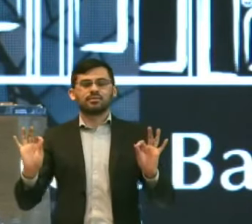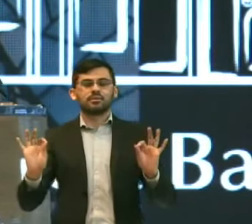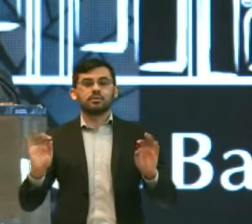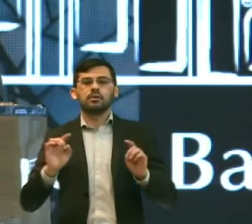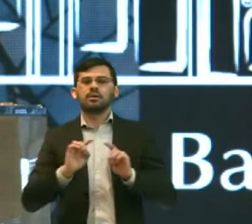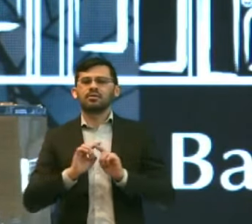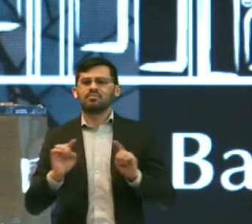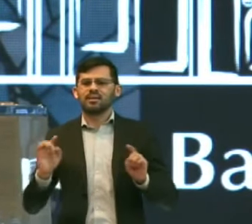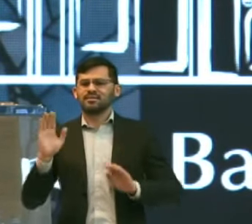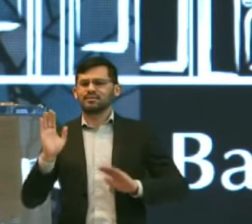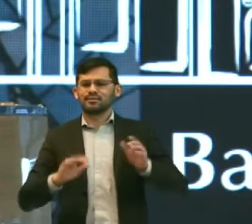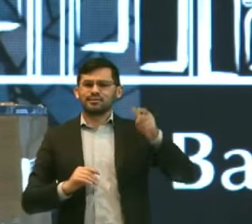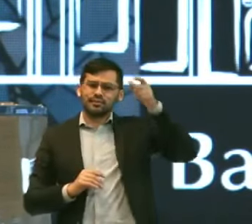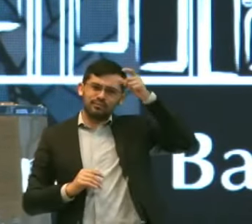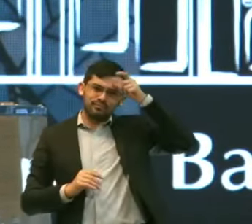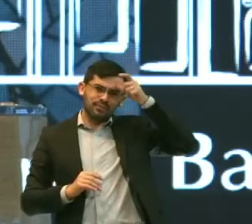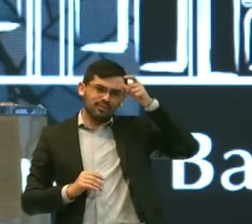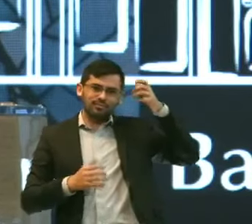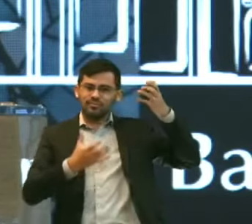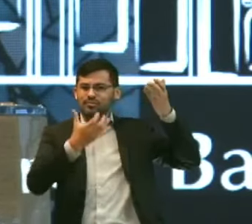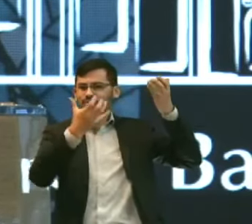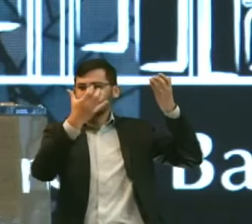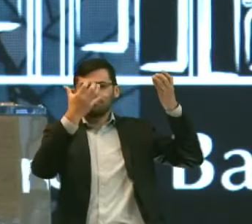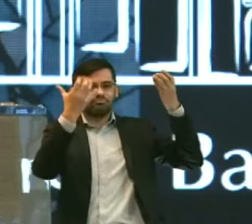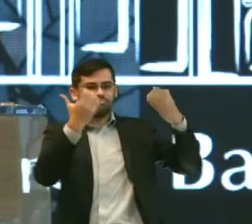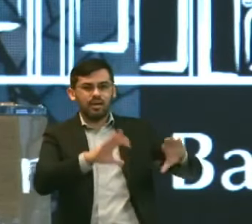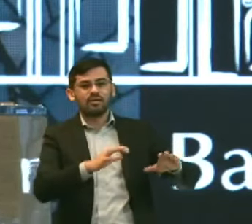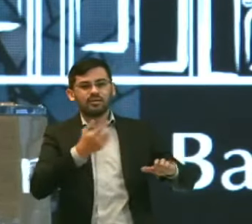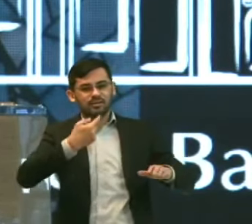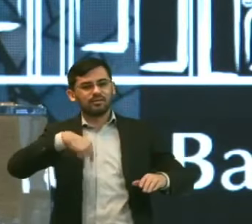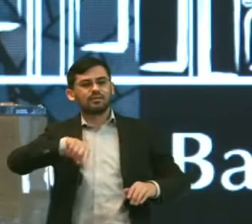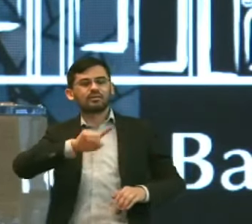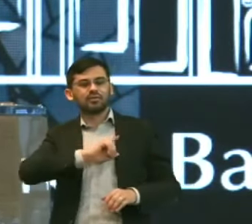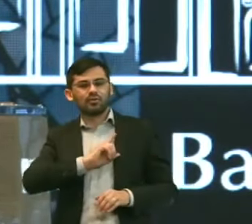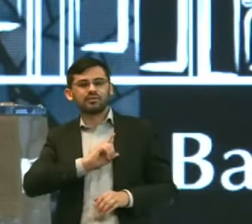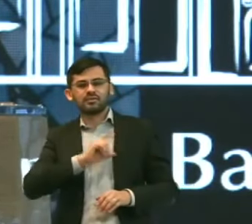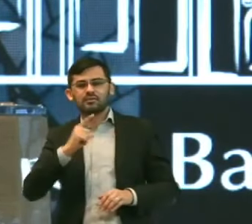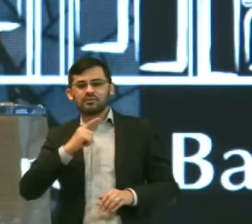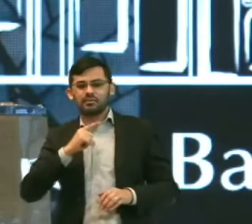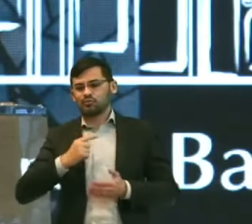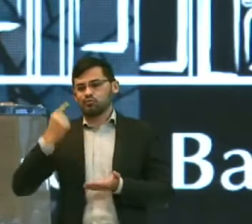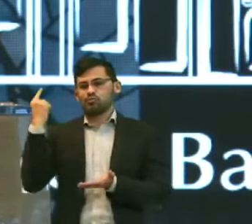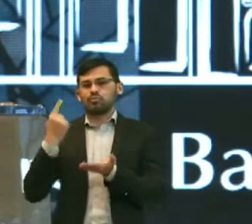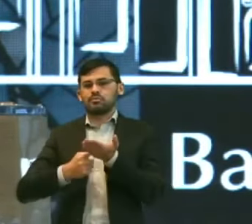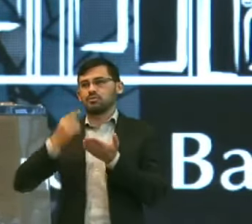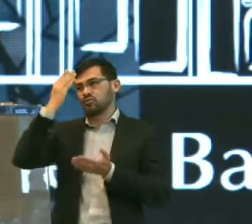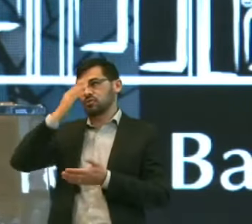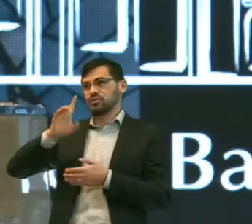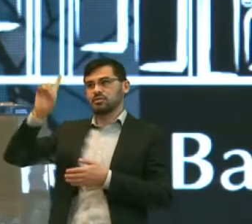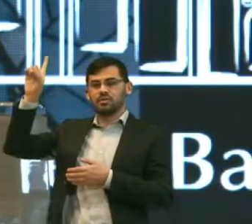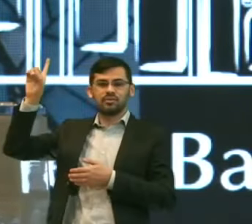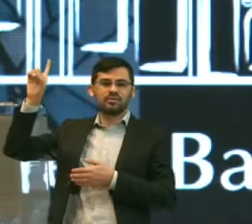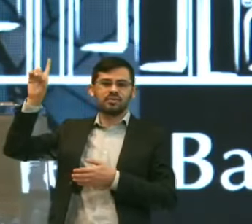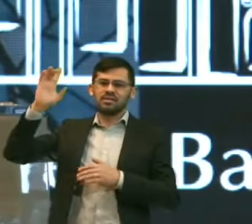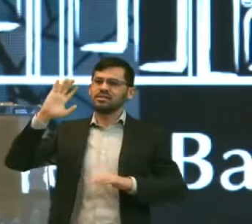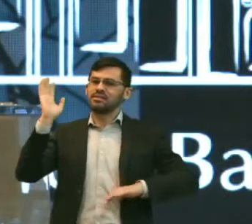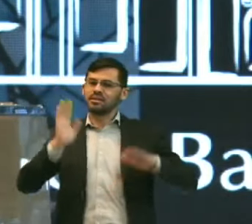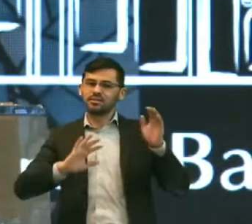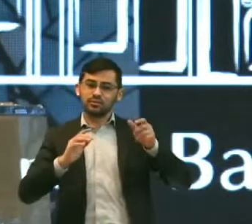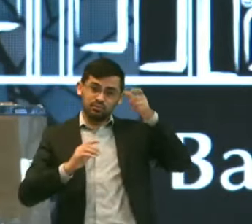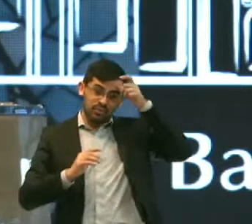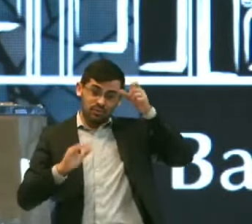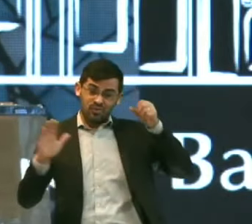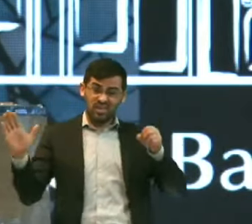Mas o inimigo Não quer que a gente Tenha facilitadores Para o crescimento De outras pessoas Então ele coloca Tanto medo No